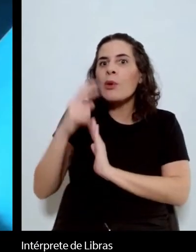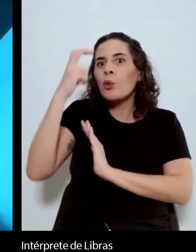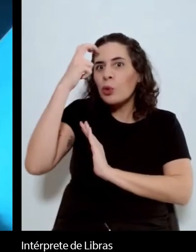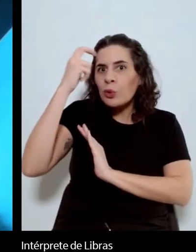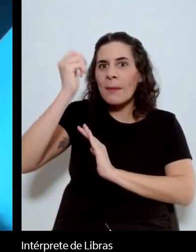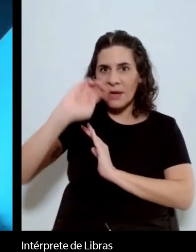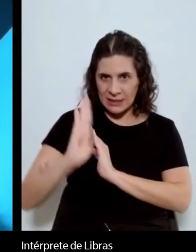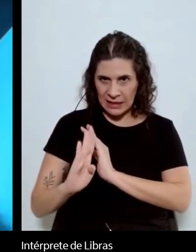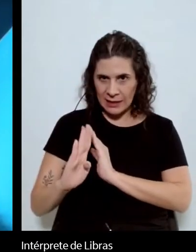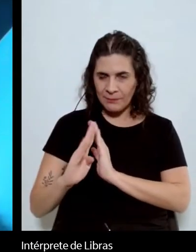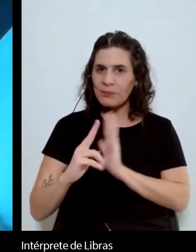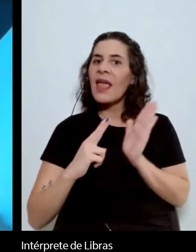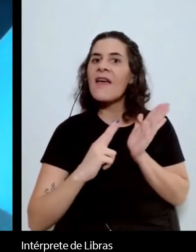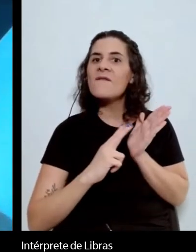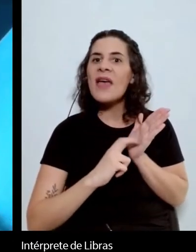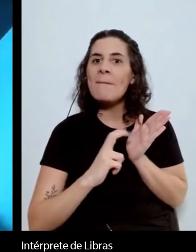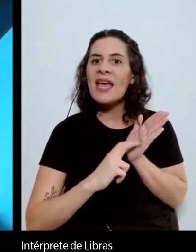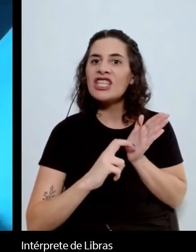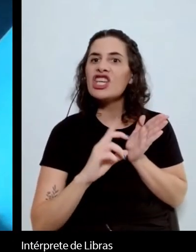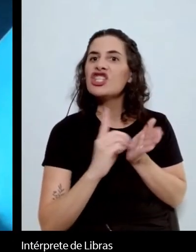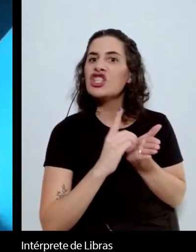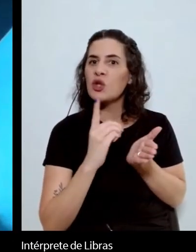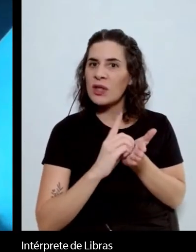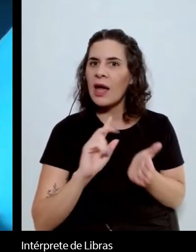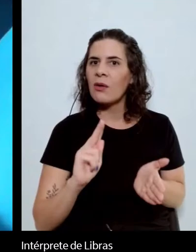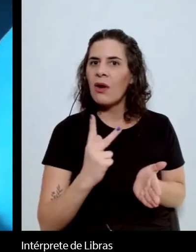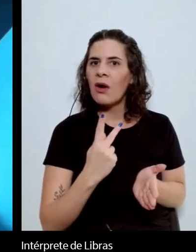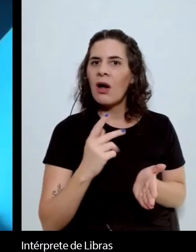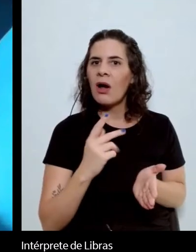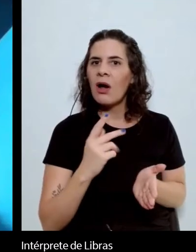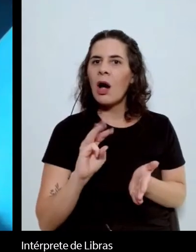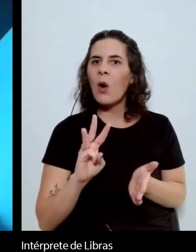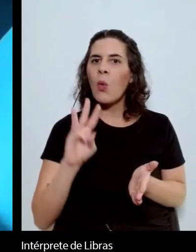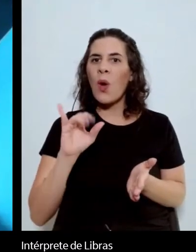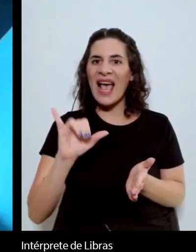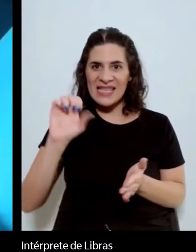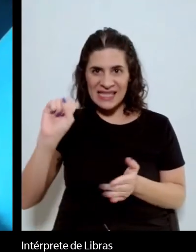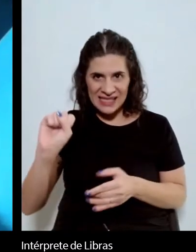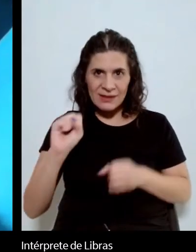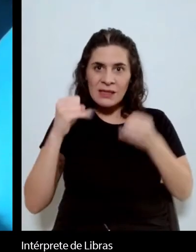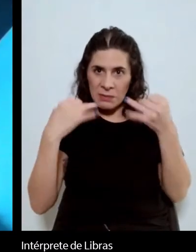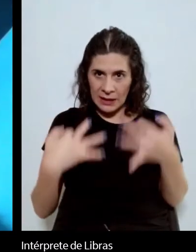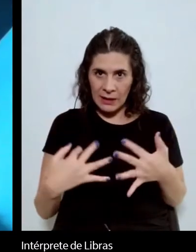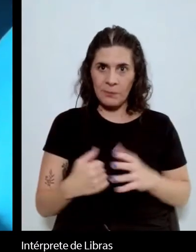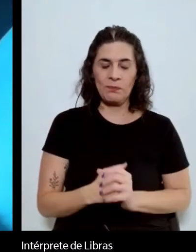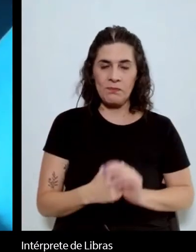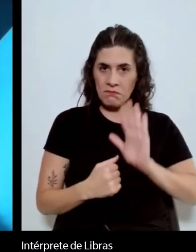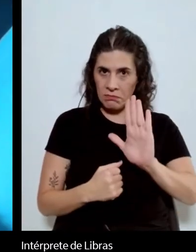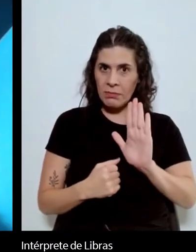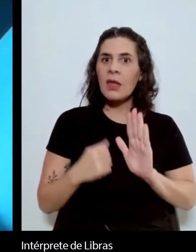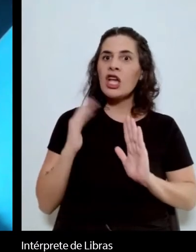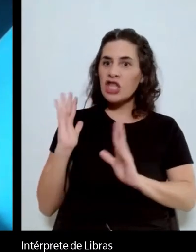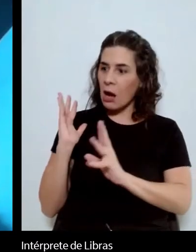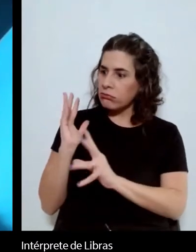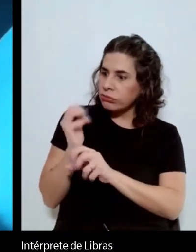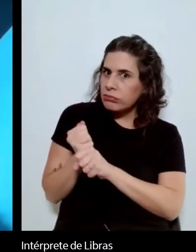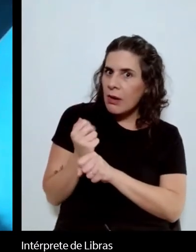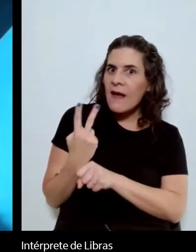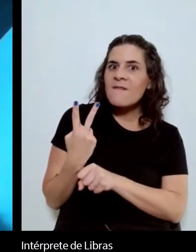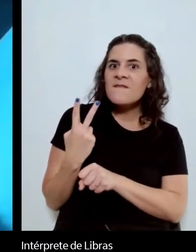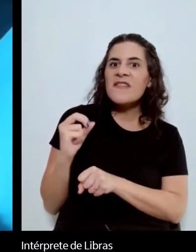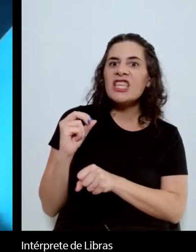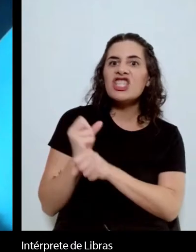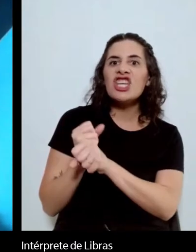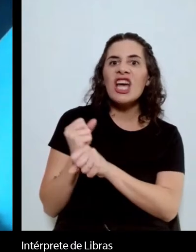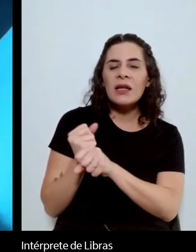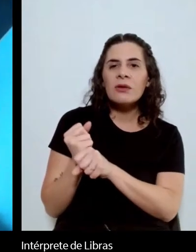este o verbete do dicionário Oais. Nos últimos 20 anos, duas décadas, há um fenômeno